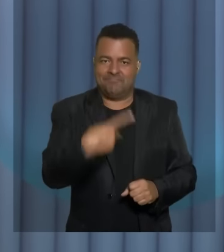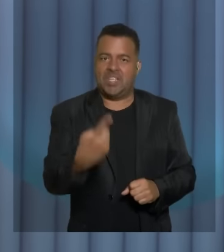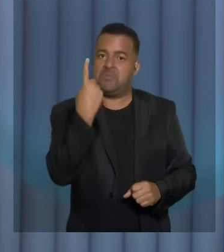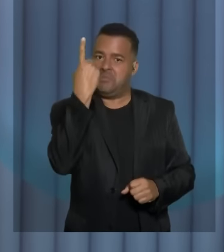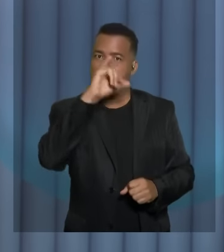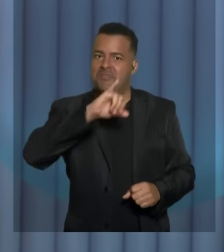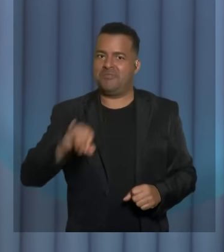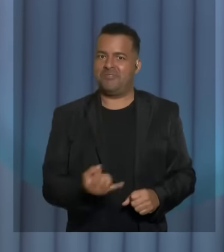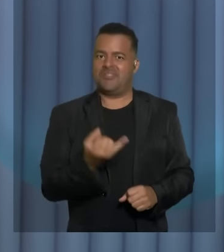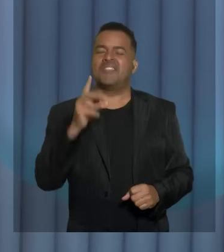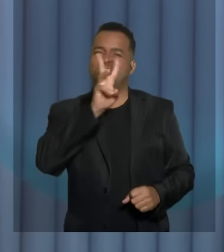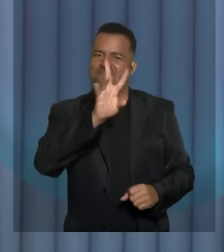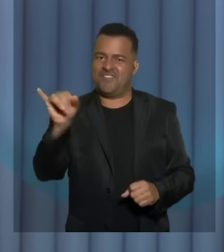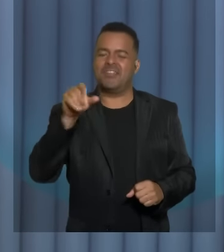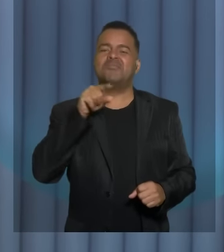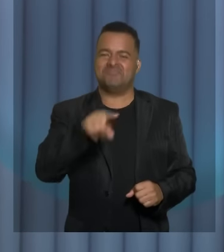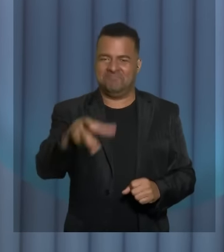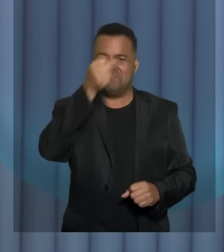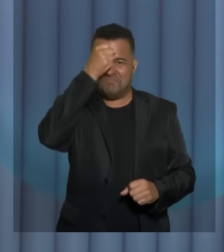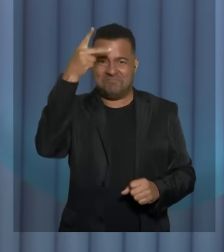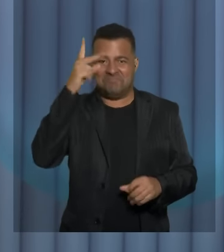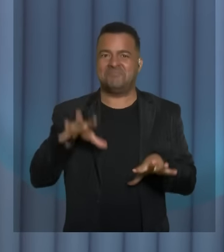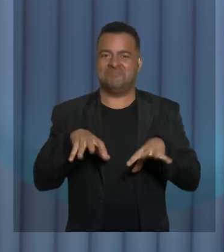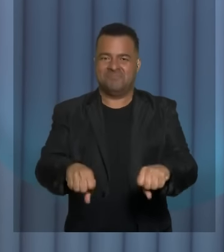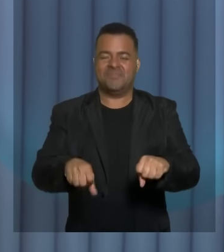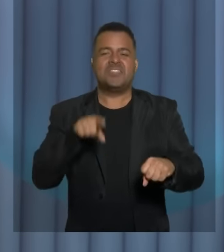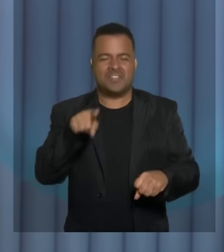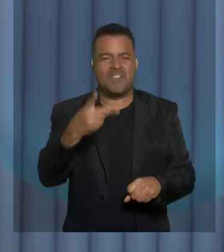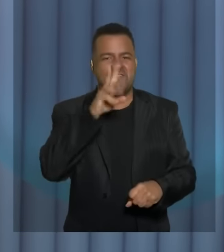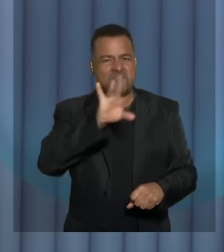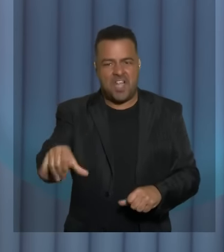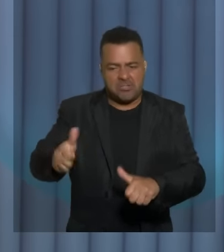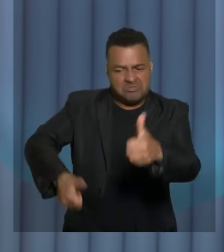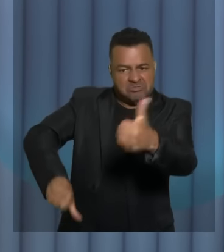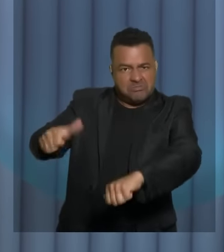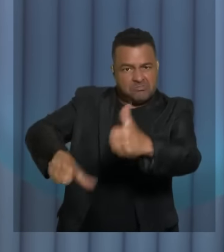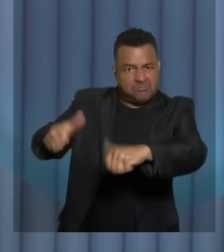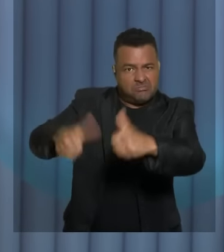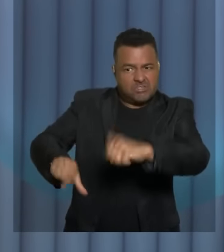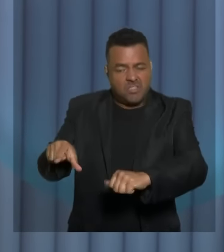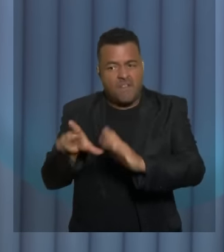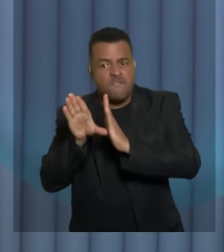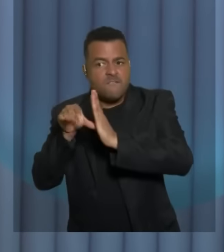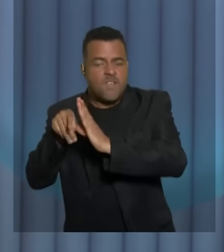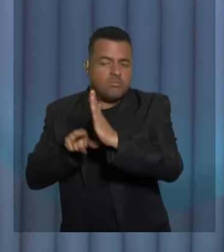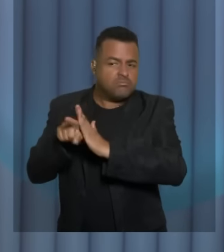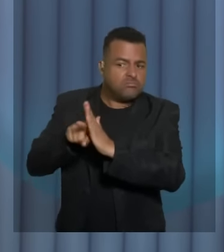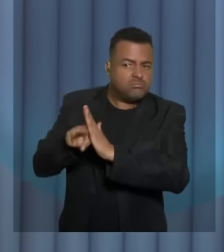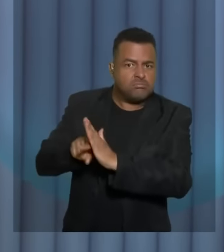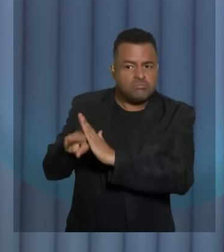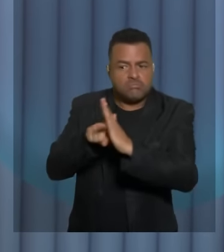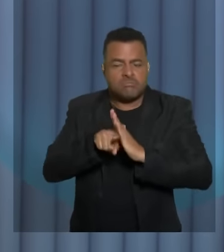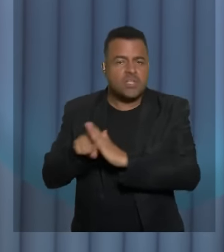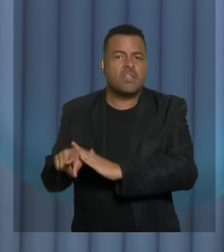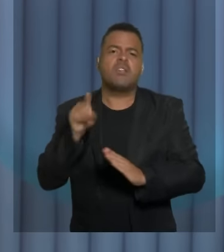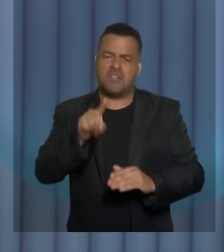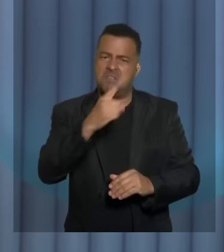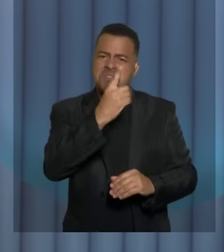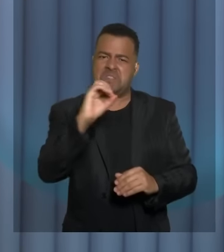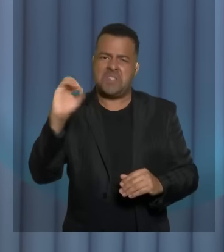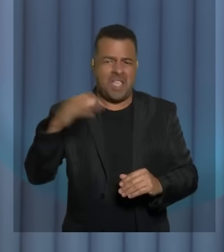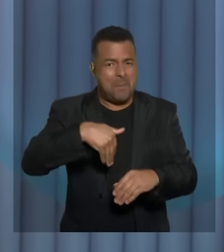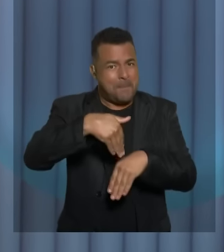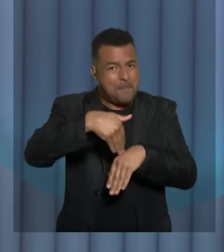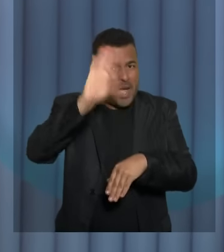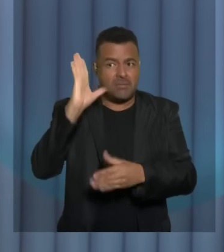a gente vai assumir a prefeitura e a gente vai fazer a auditoria e vai ser muito mais pode ter absoluta certeza que vai passar de 100 esses